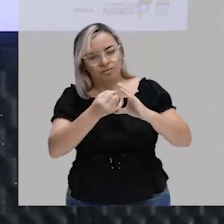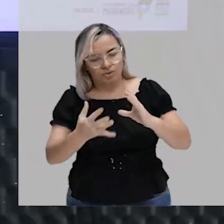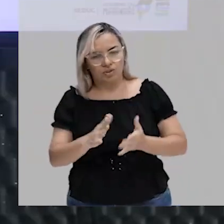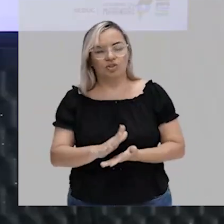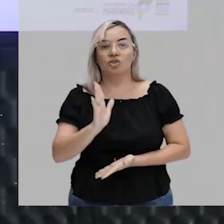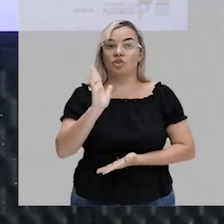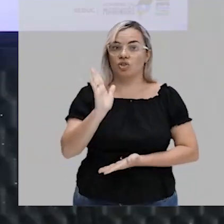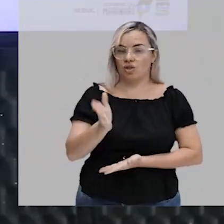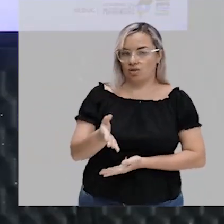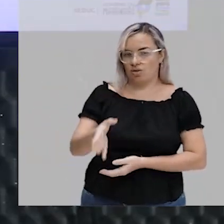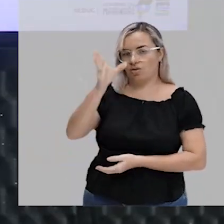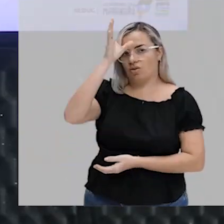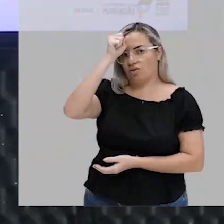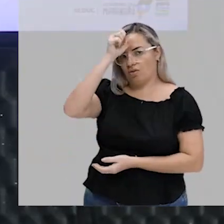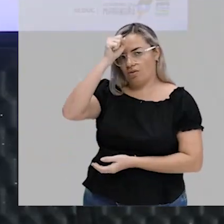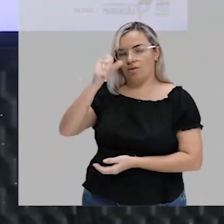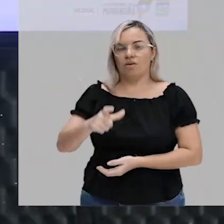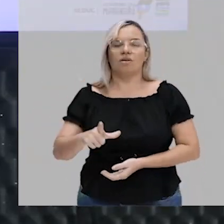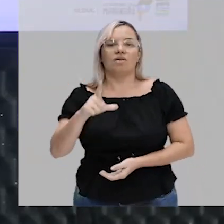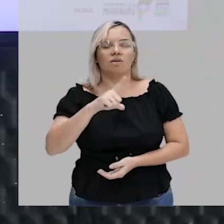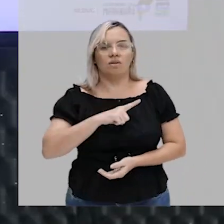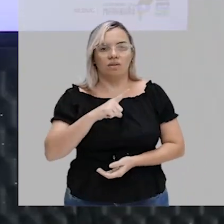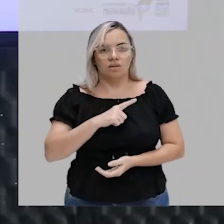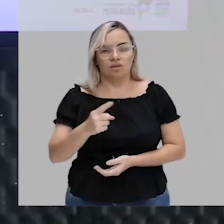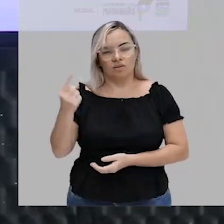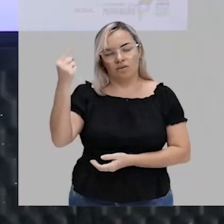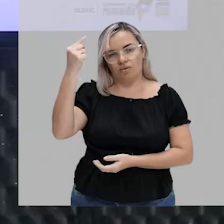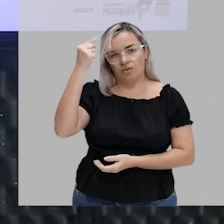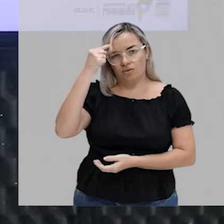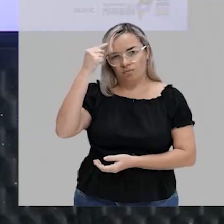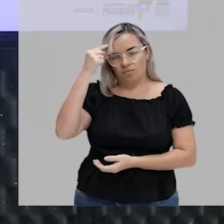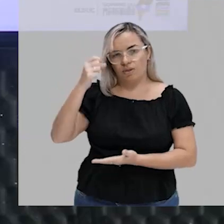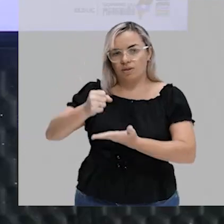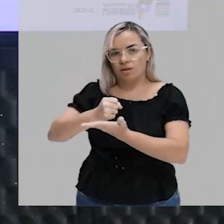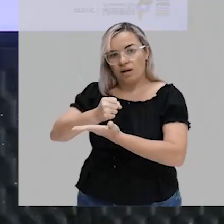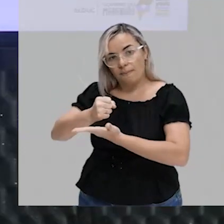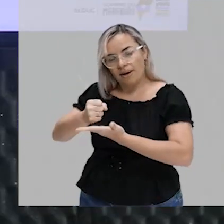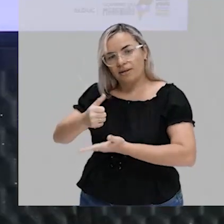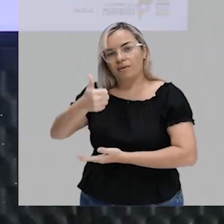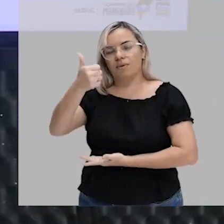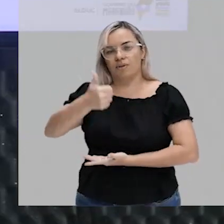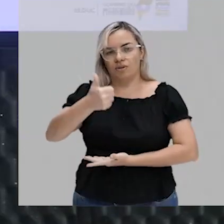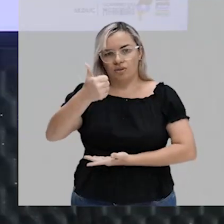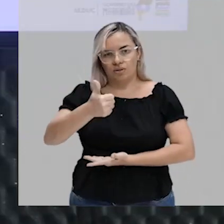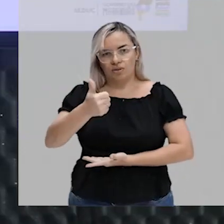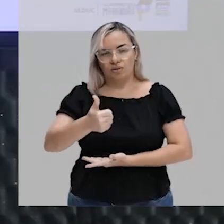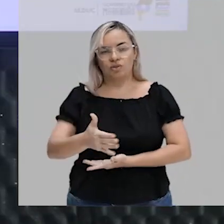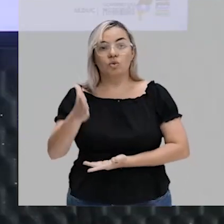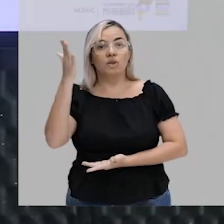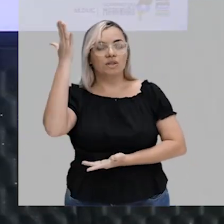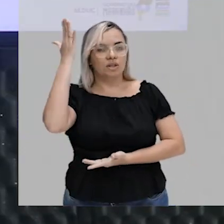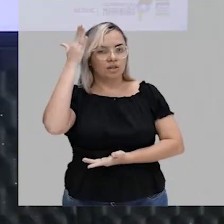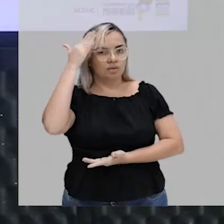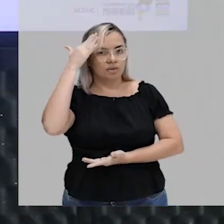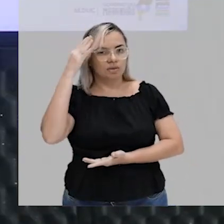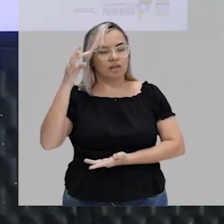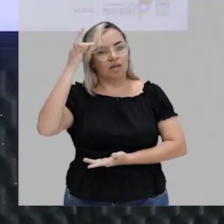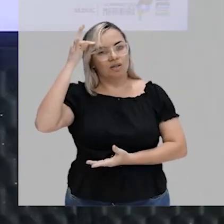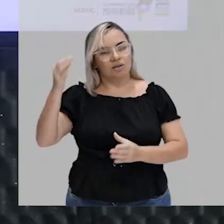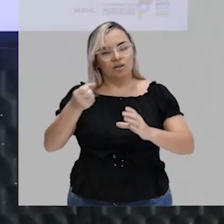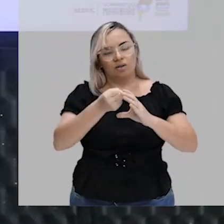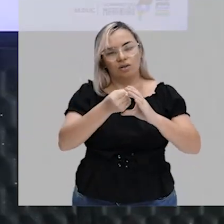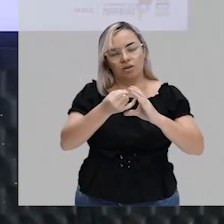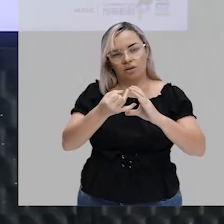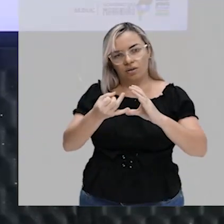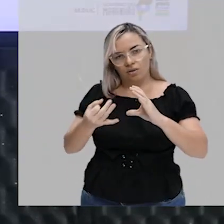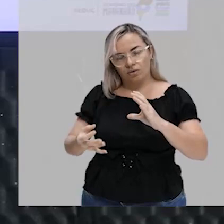nós vimos que existem ideias, noções primitivas dentro da teoria de conjuntos, quais são elas mesmo?